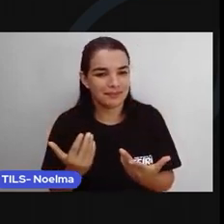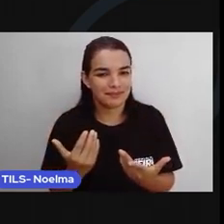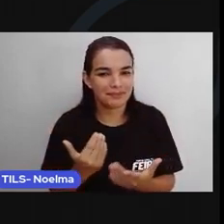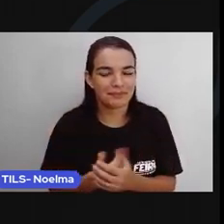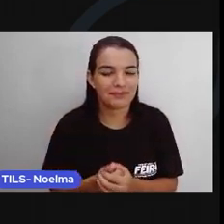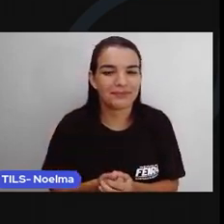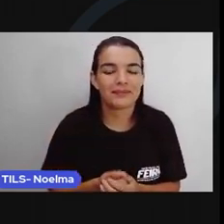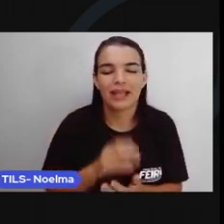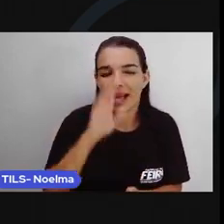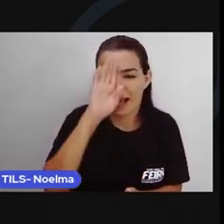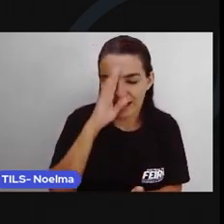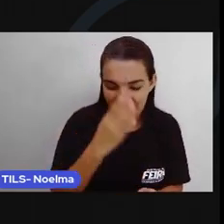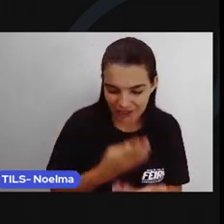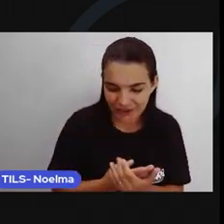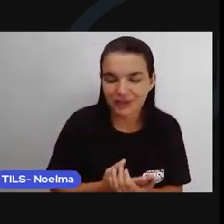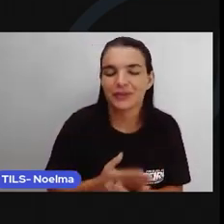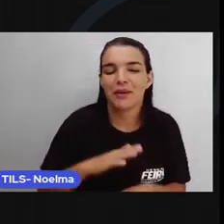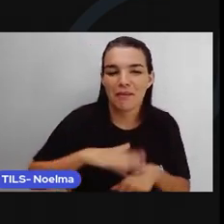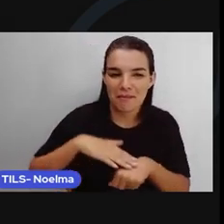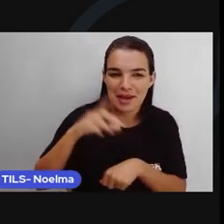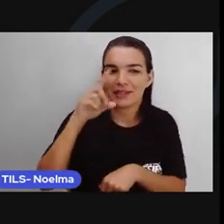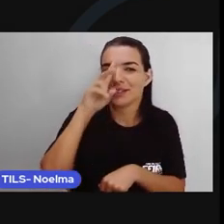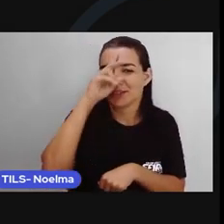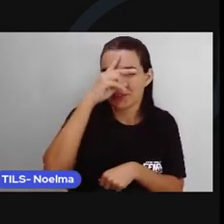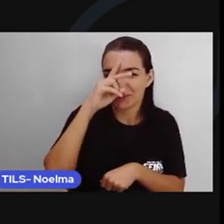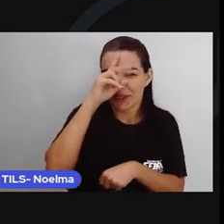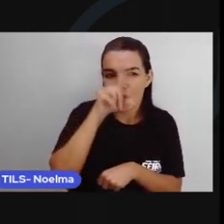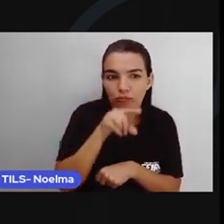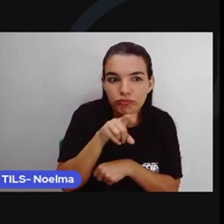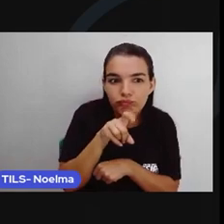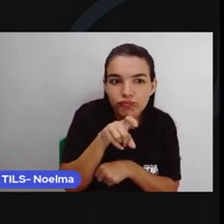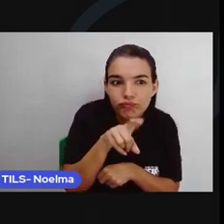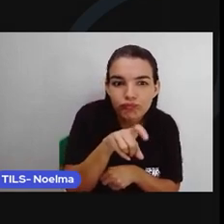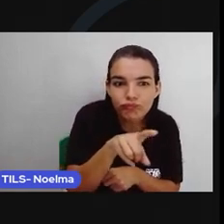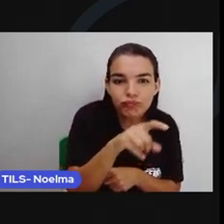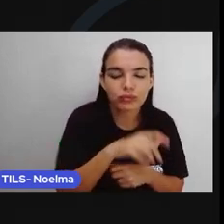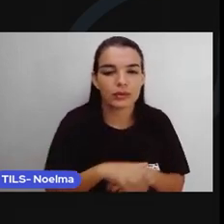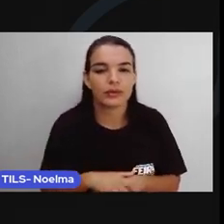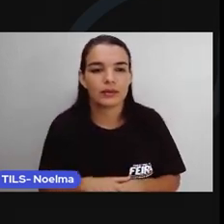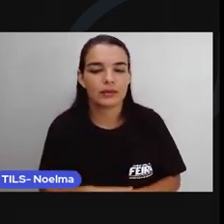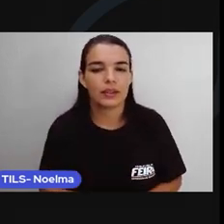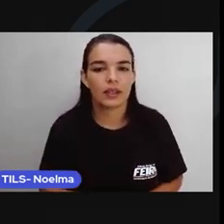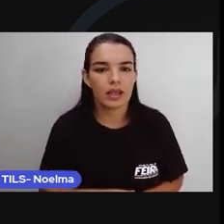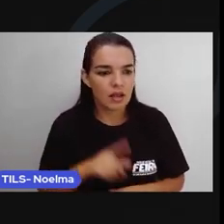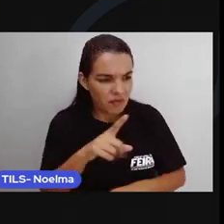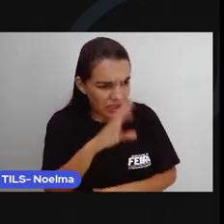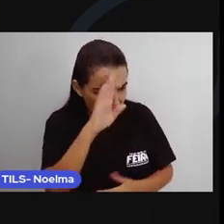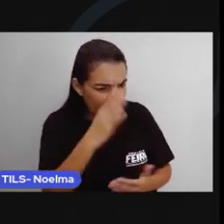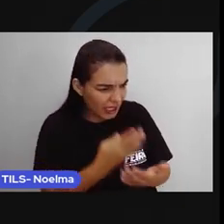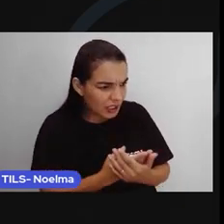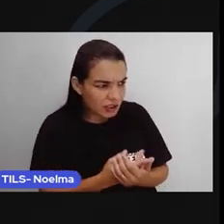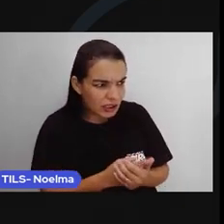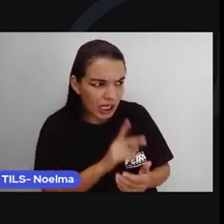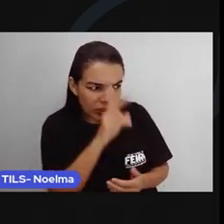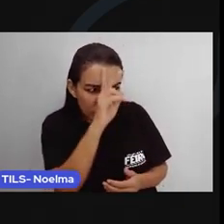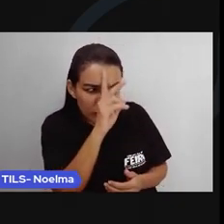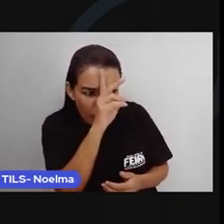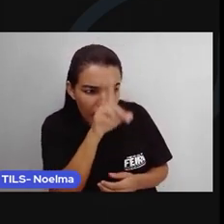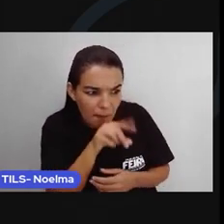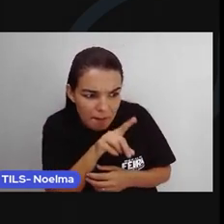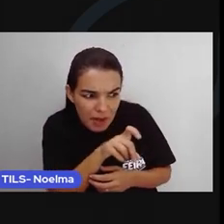Acredito mais no minhocão Puta, Catarino Você acredita nessa história De minhocão do pari?